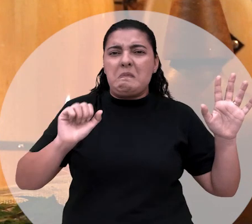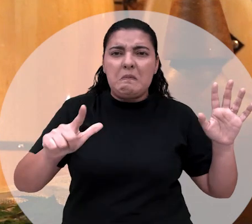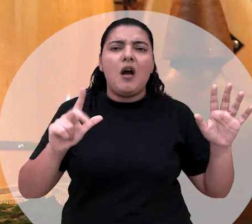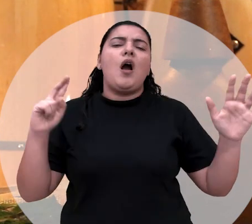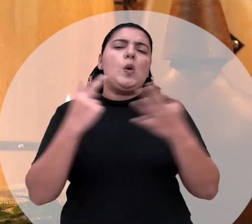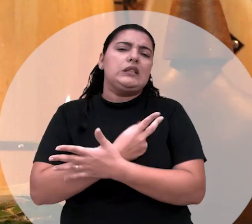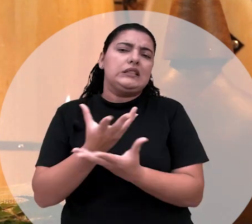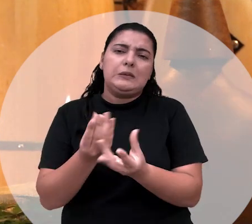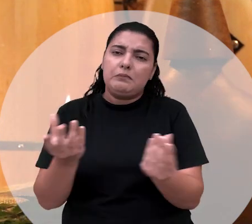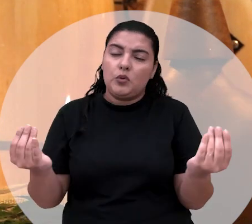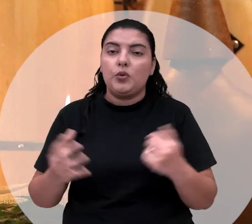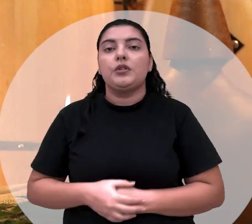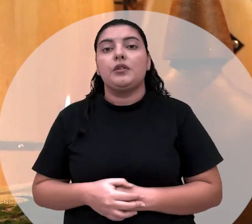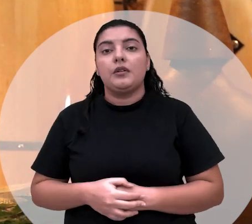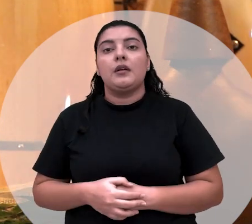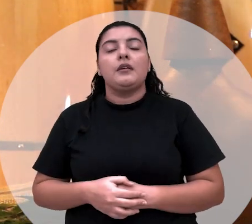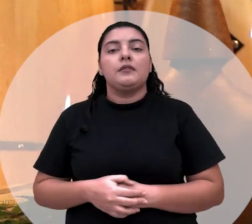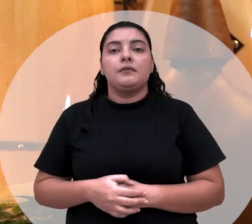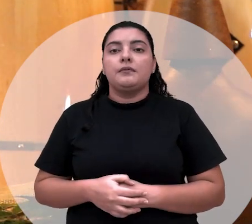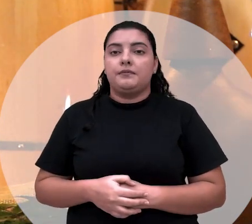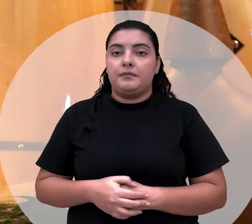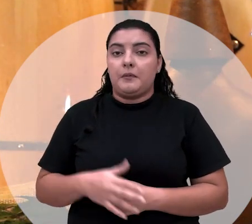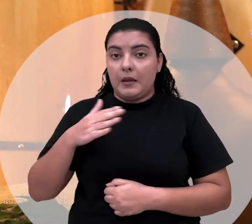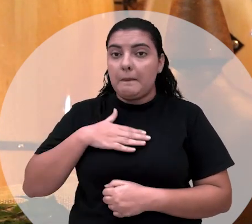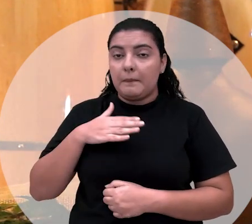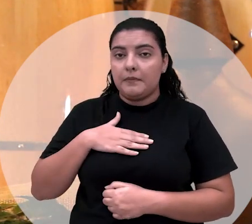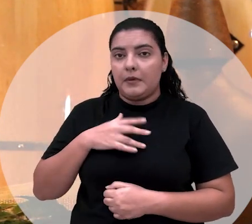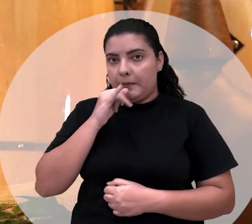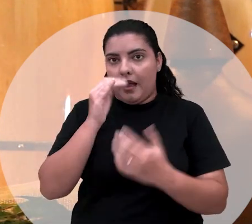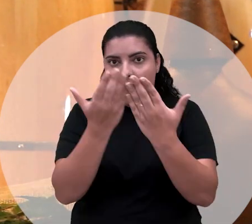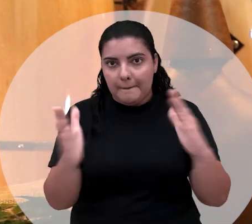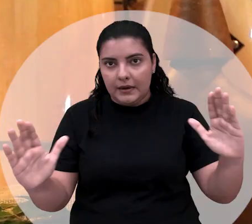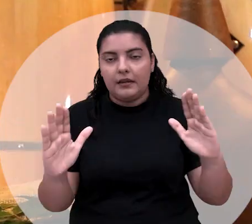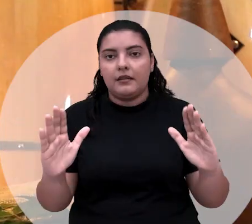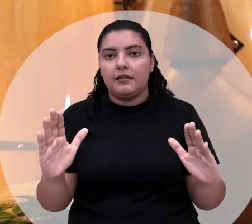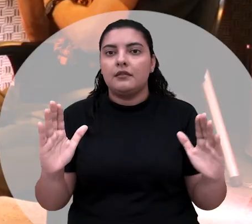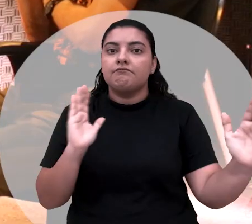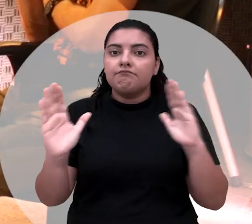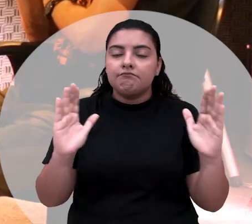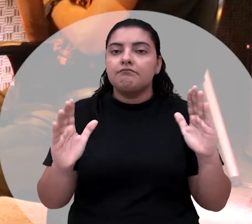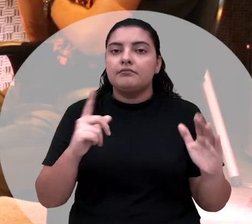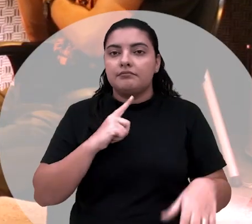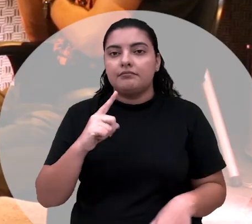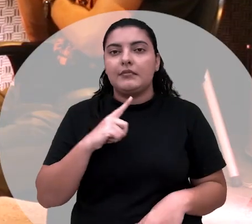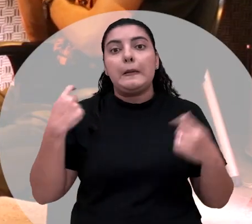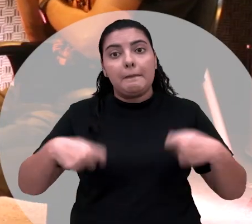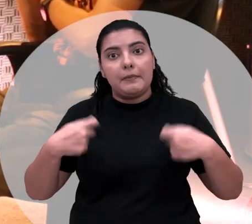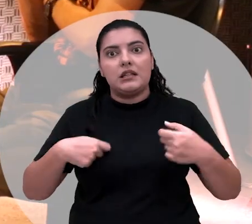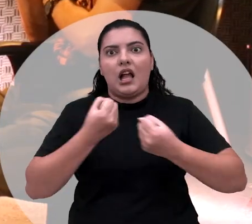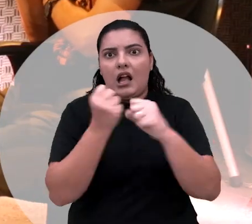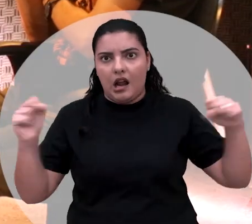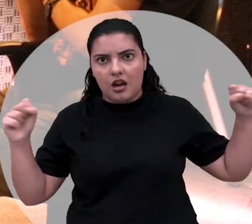acontece isso até hoje. E até hoje eu vejo só com você, lá na minha rua. E pra abrir uma casa, um terreiro de umbandas, minimamente tem que ser uma casa